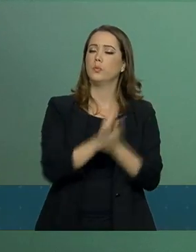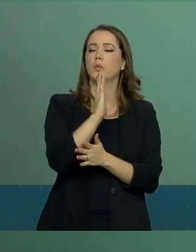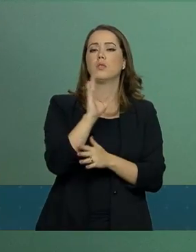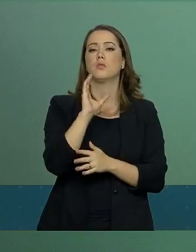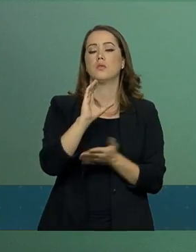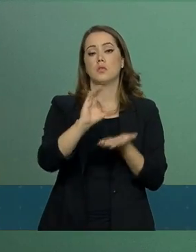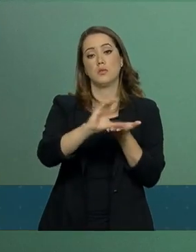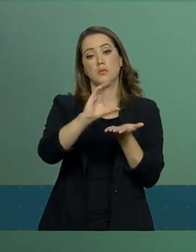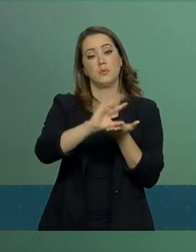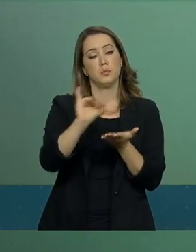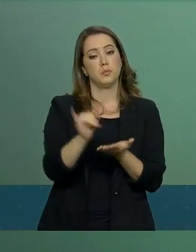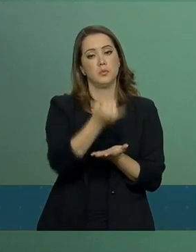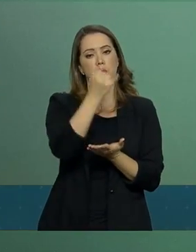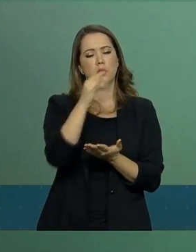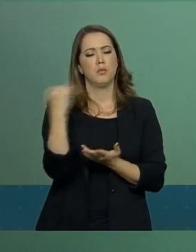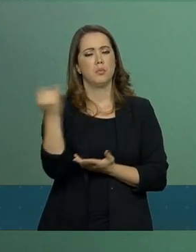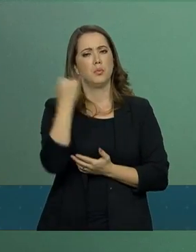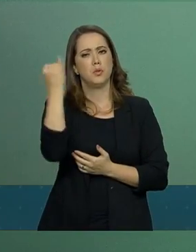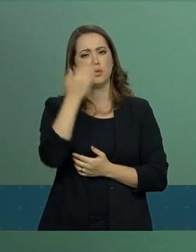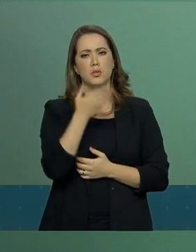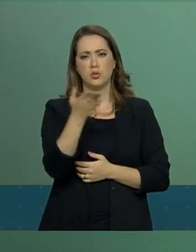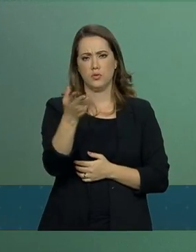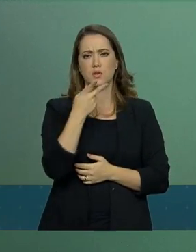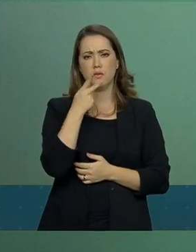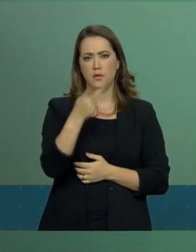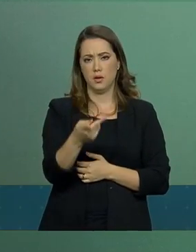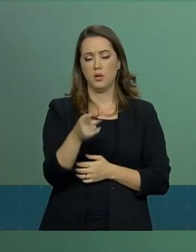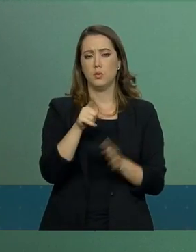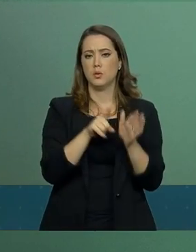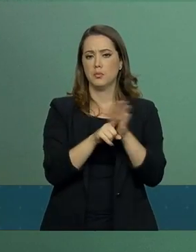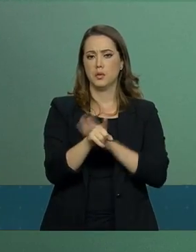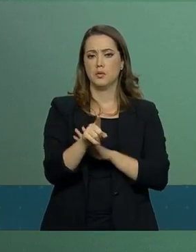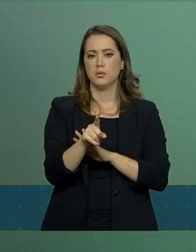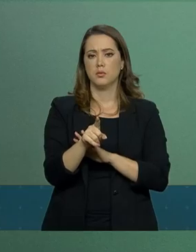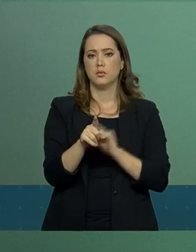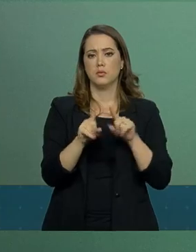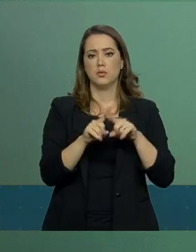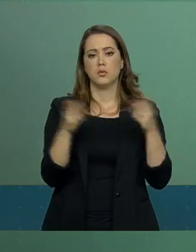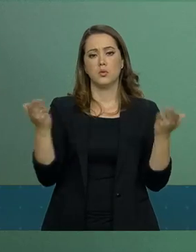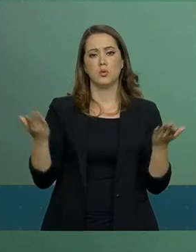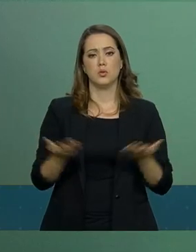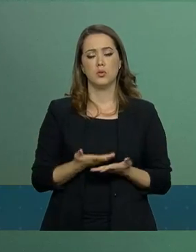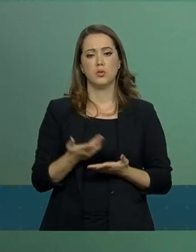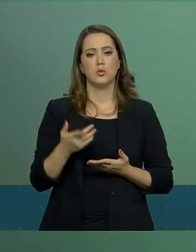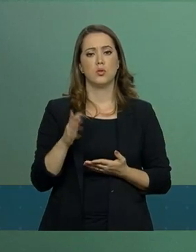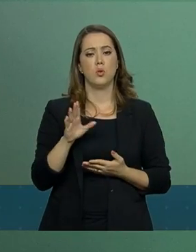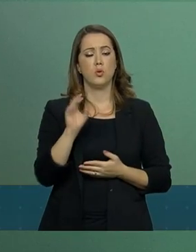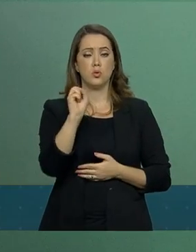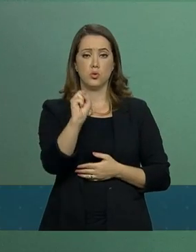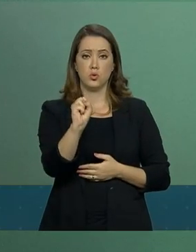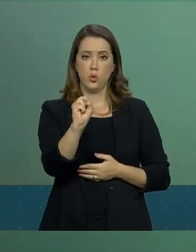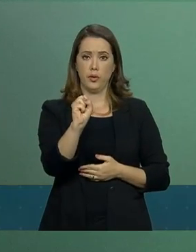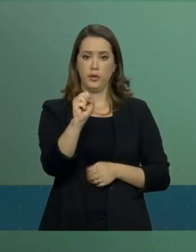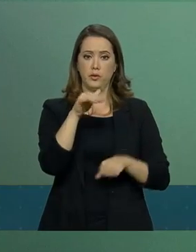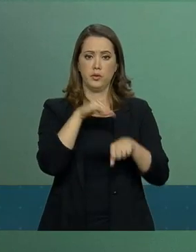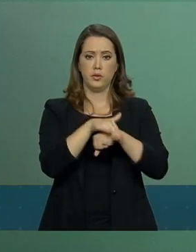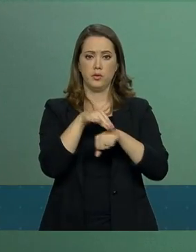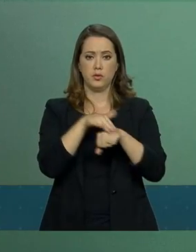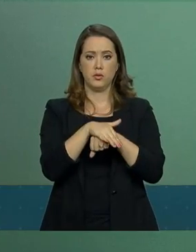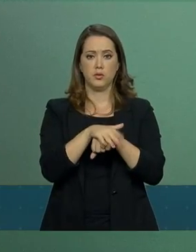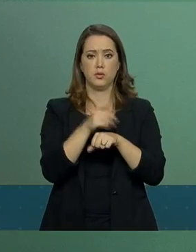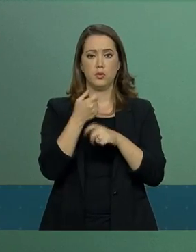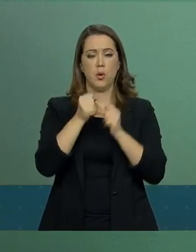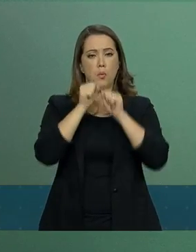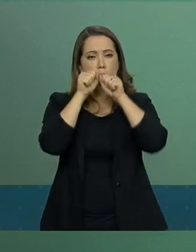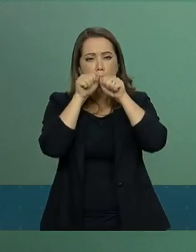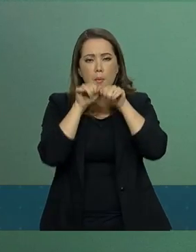CCJ, que foi um ponto que você iluminou na sua pergunta, e hoje mesmo, às oito horas da noite, fará um